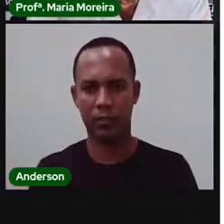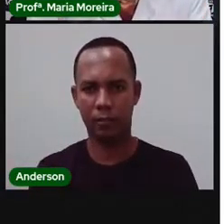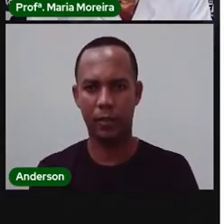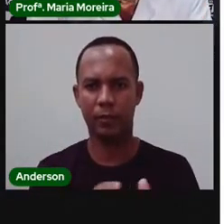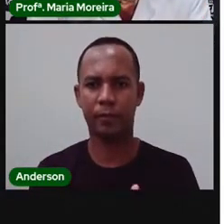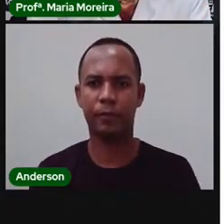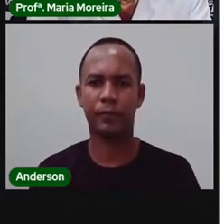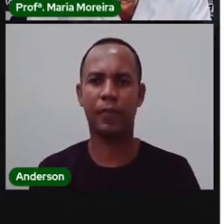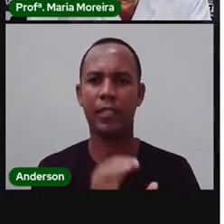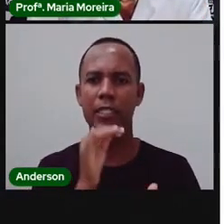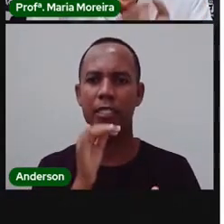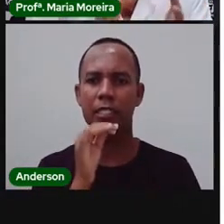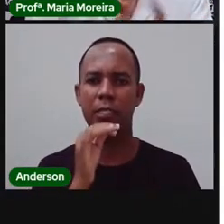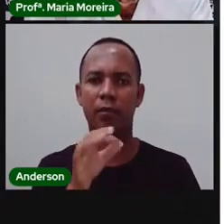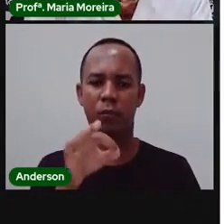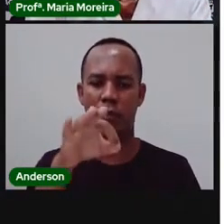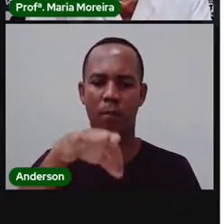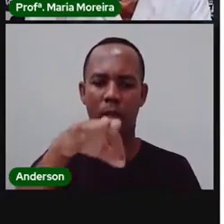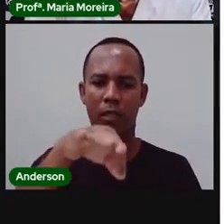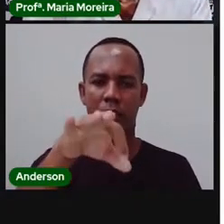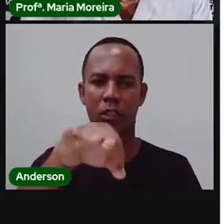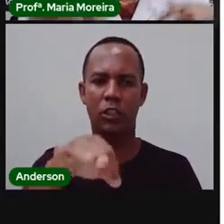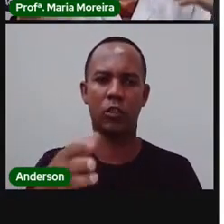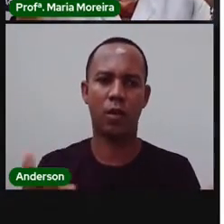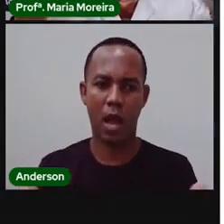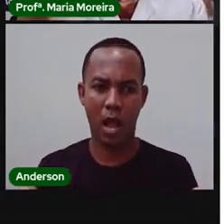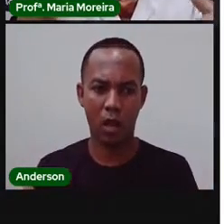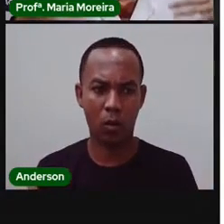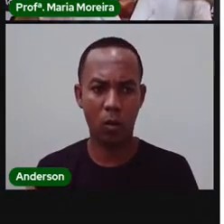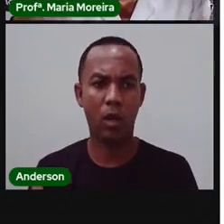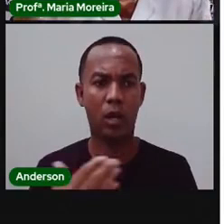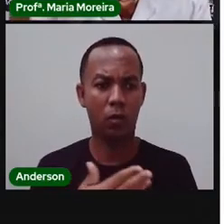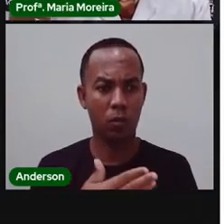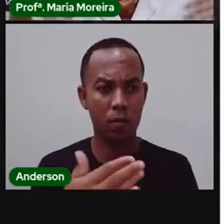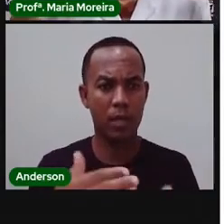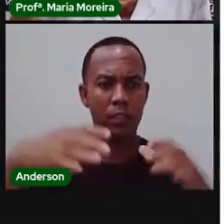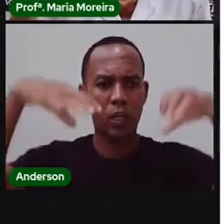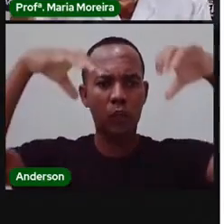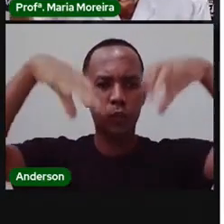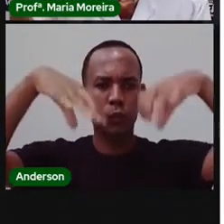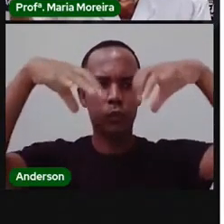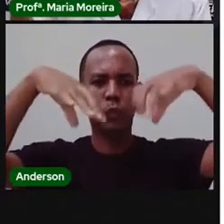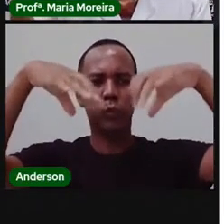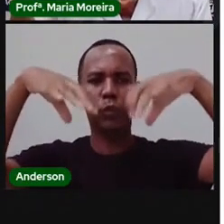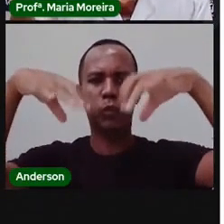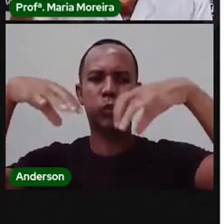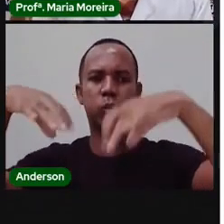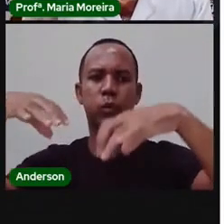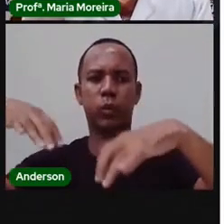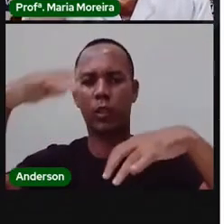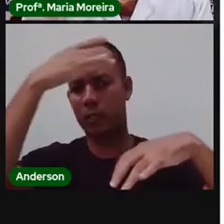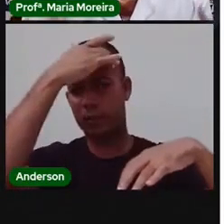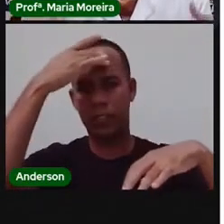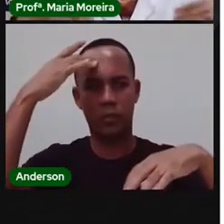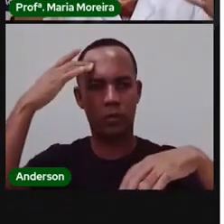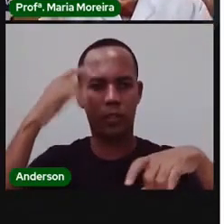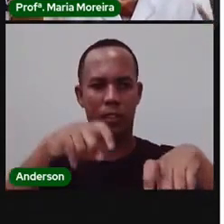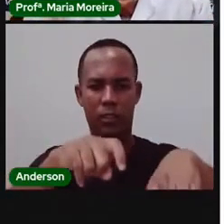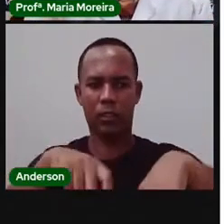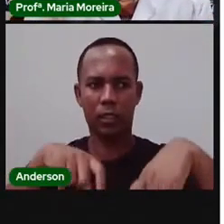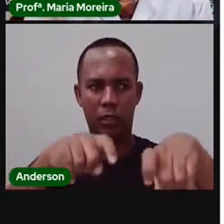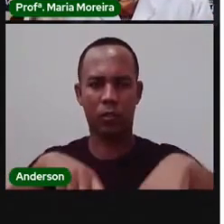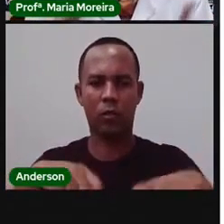vocês que a época do plantio é agora. Começa-se a chuva, se aí as pessoas da zona rural